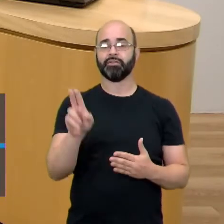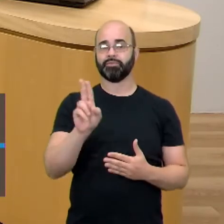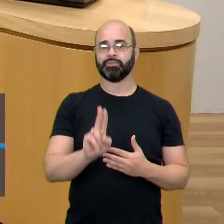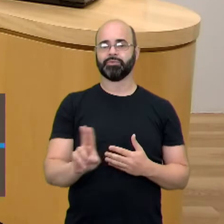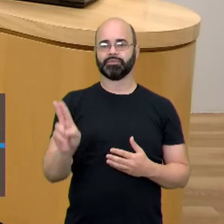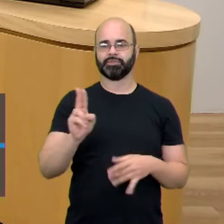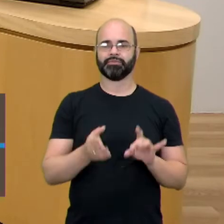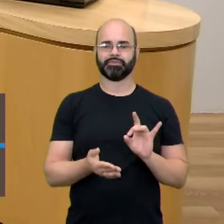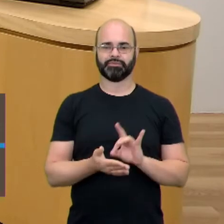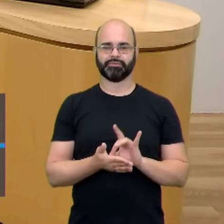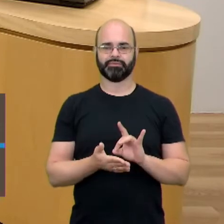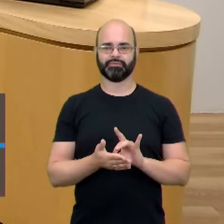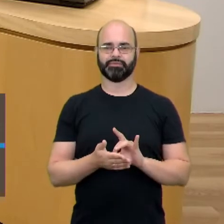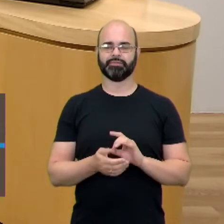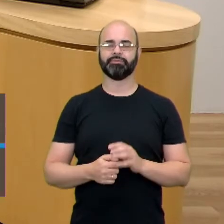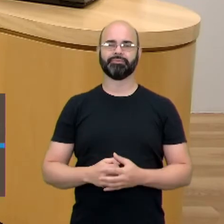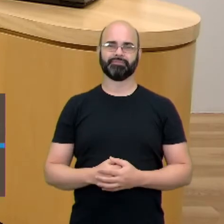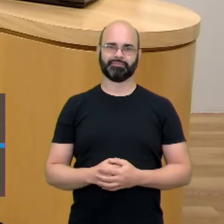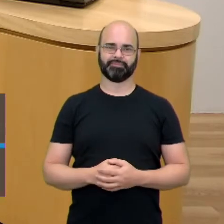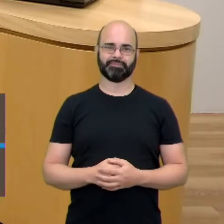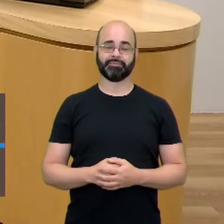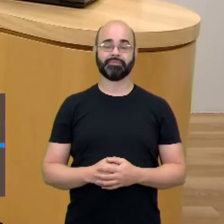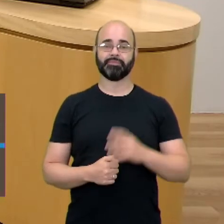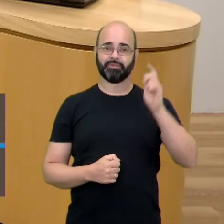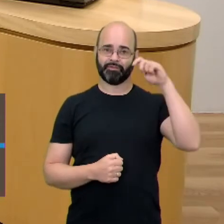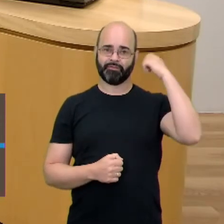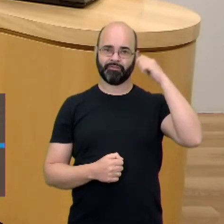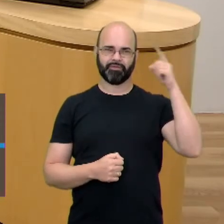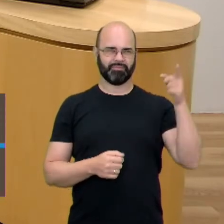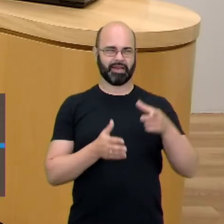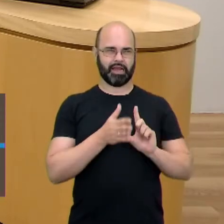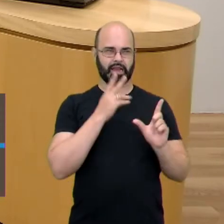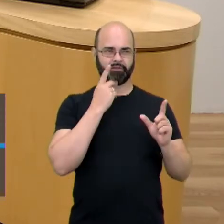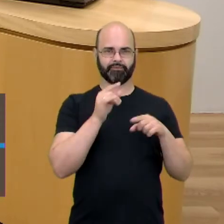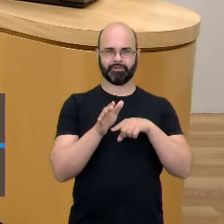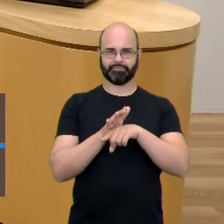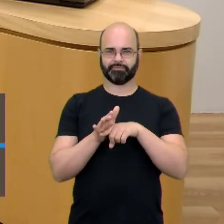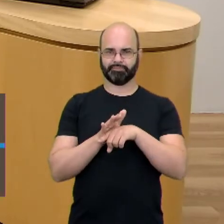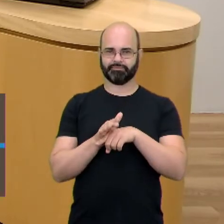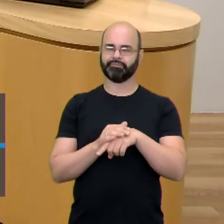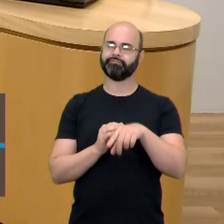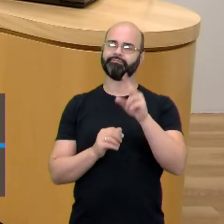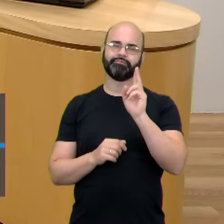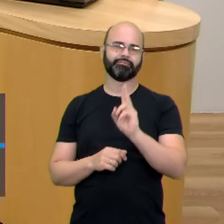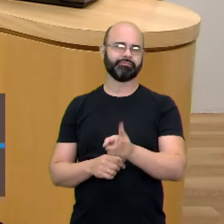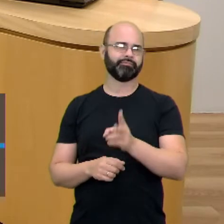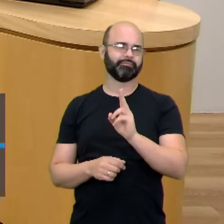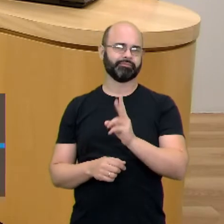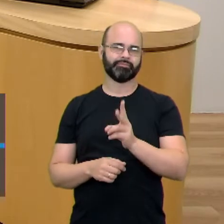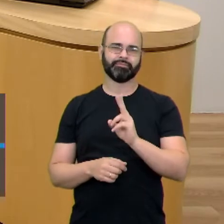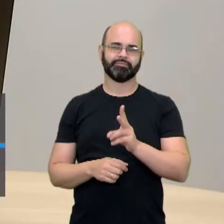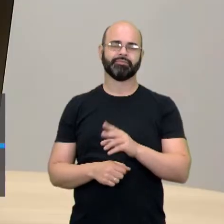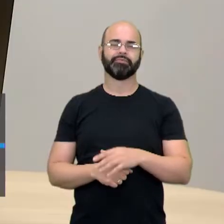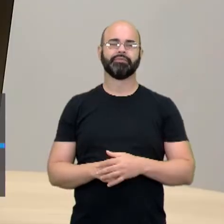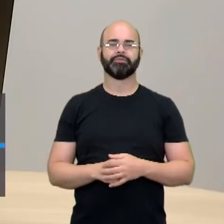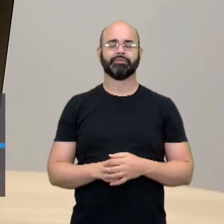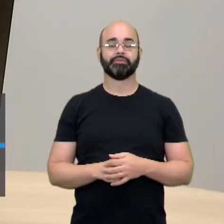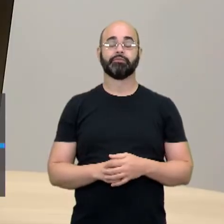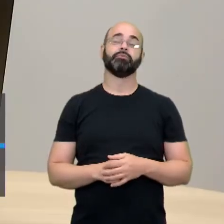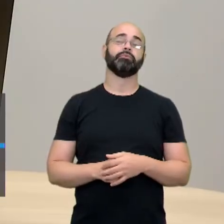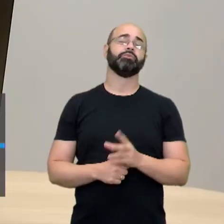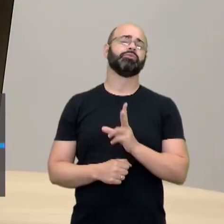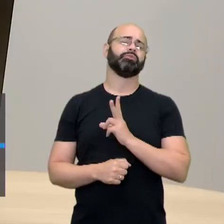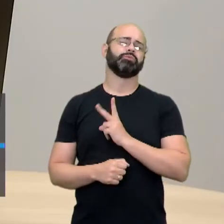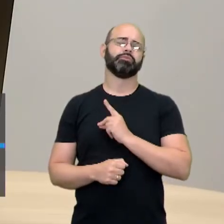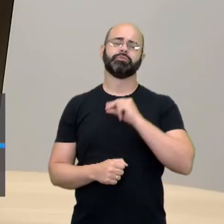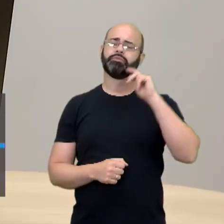Então, principalmente os filmes de investigador, como você bem disse, sempre tem aquela cena clássica que é assim. Nossa, o filme